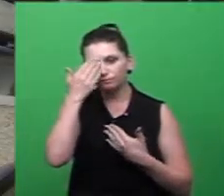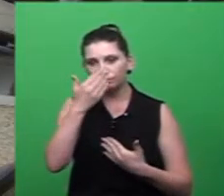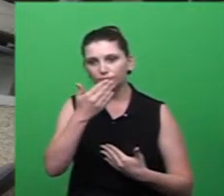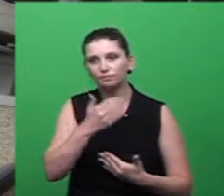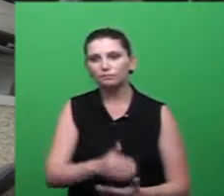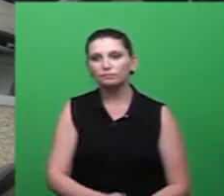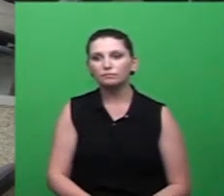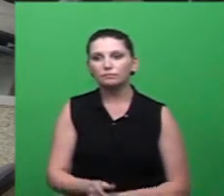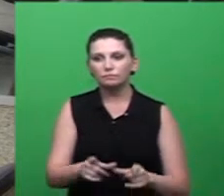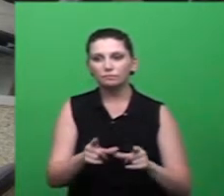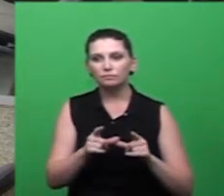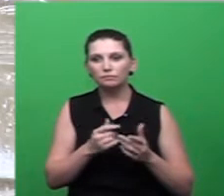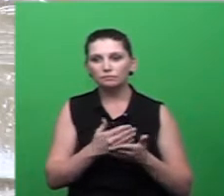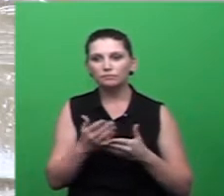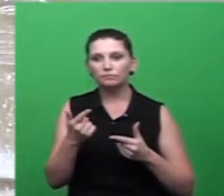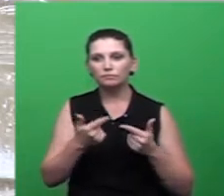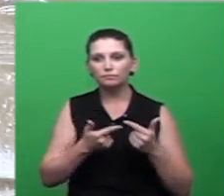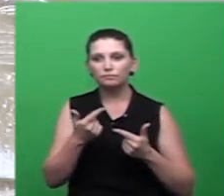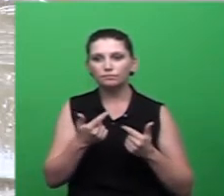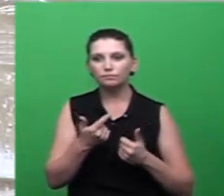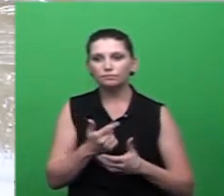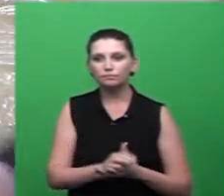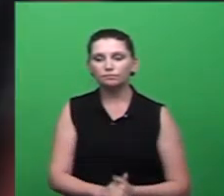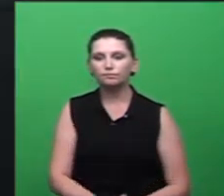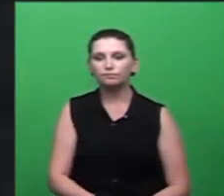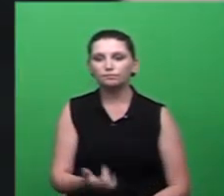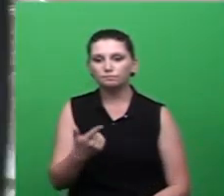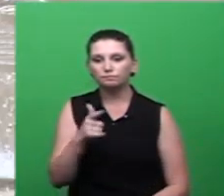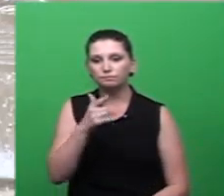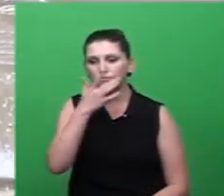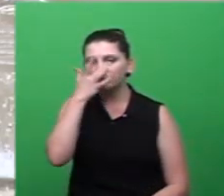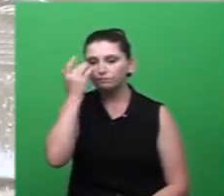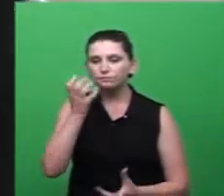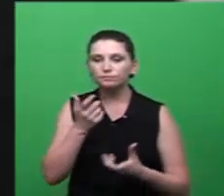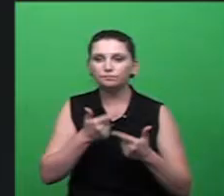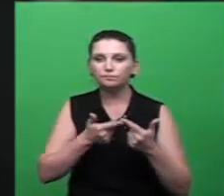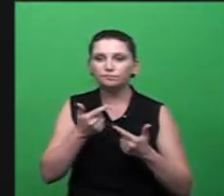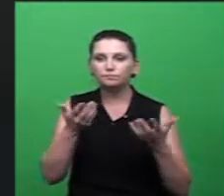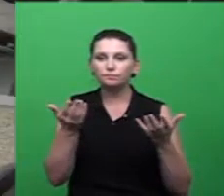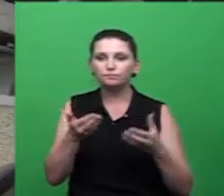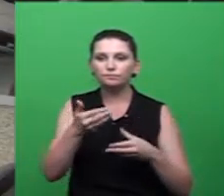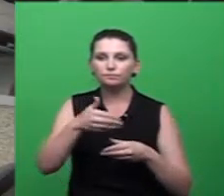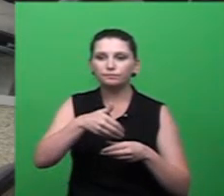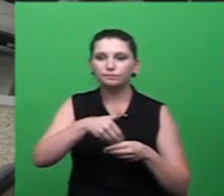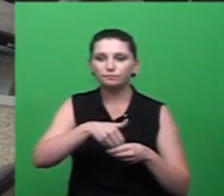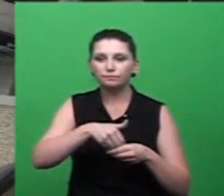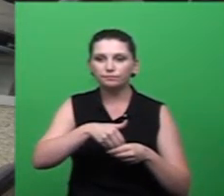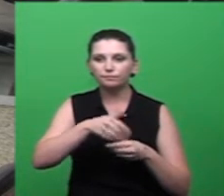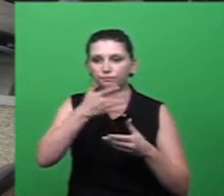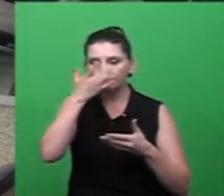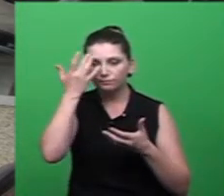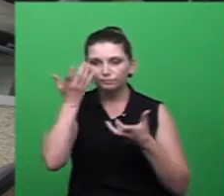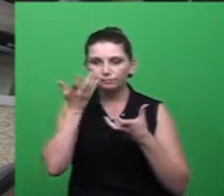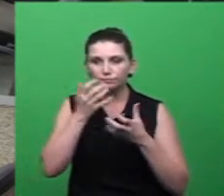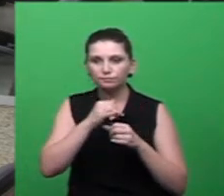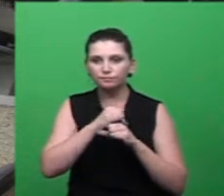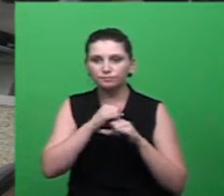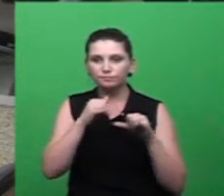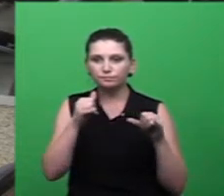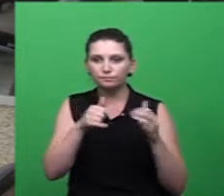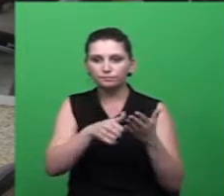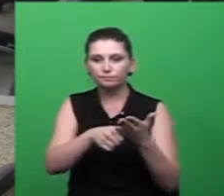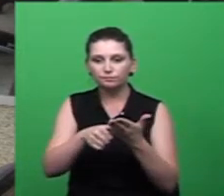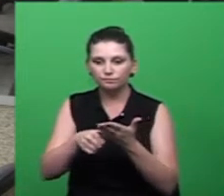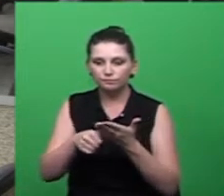O requerimento continua em discussão. Não havendo quem queira discutir, está em votação. Os contrários se manifestem.